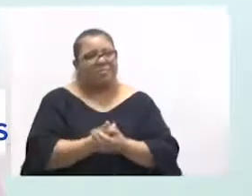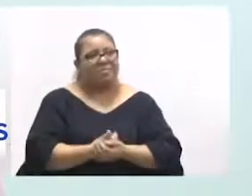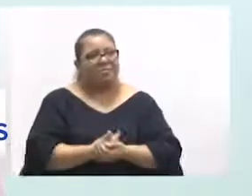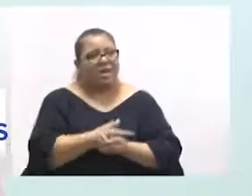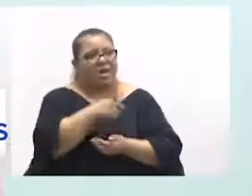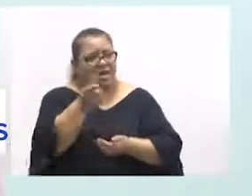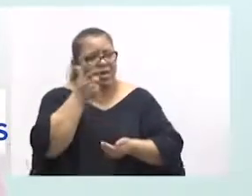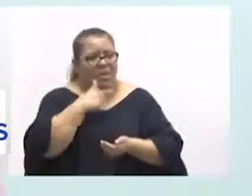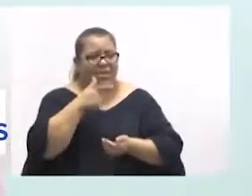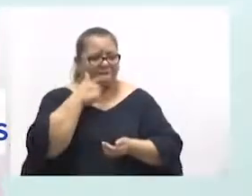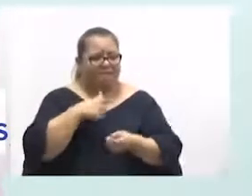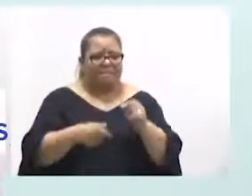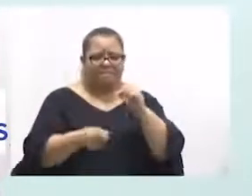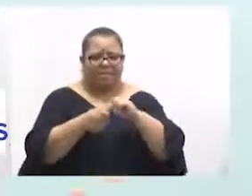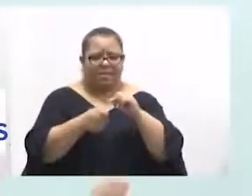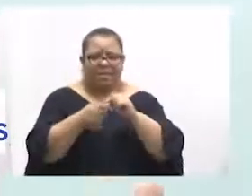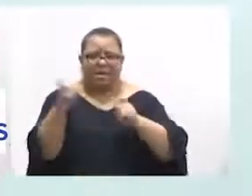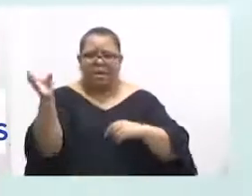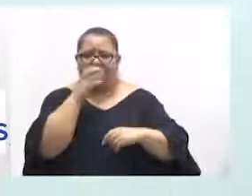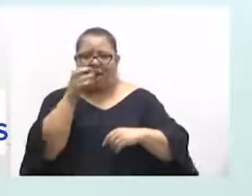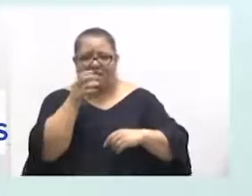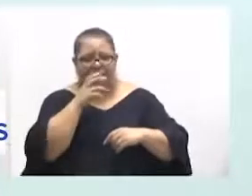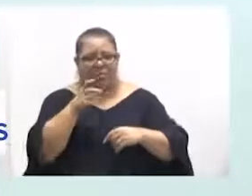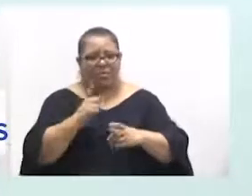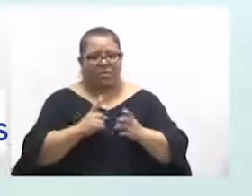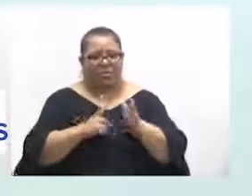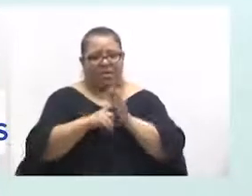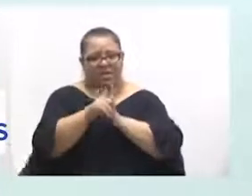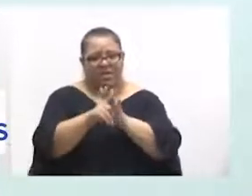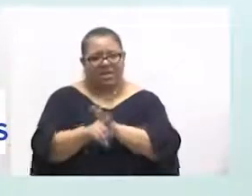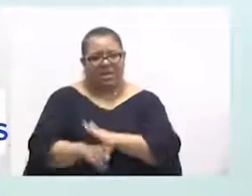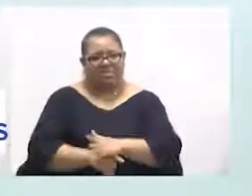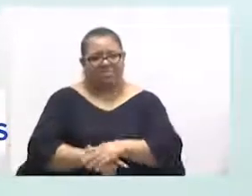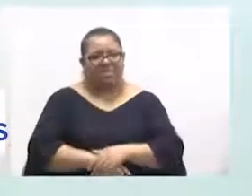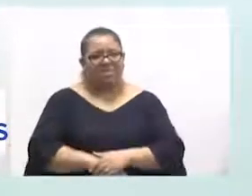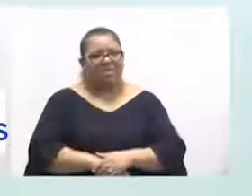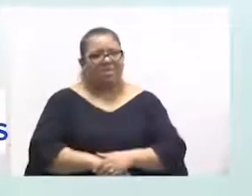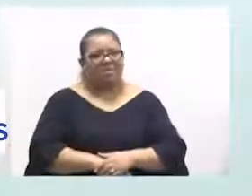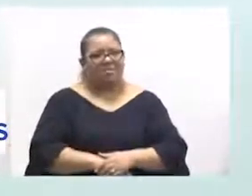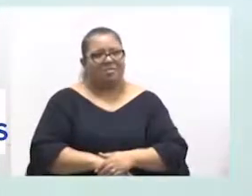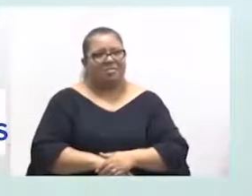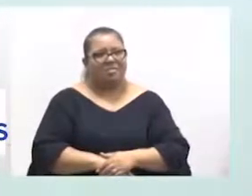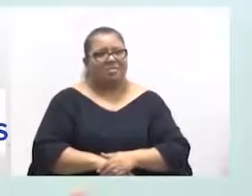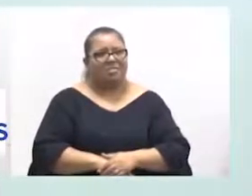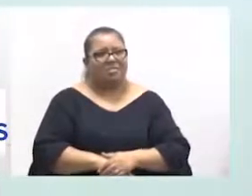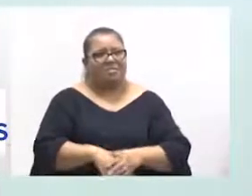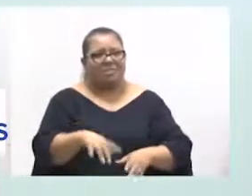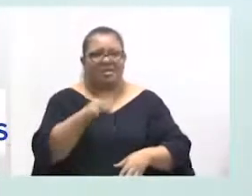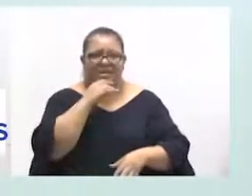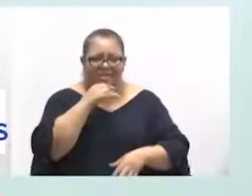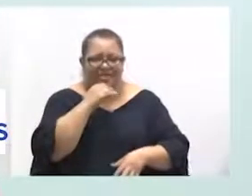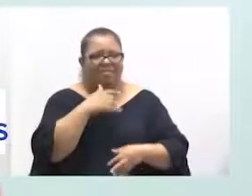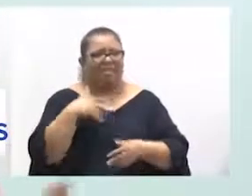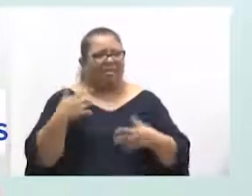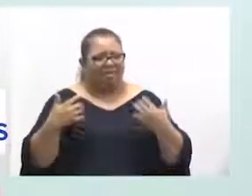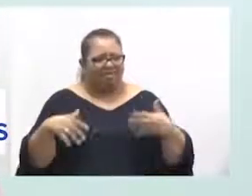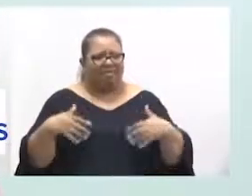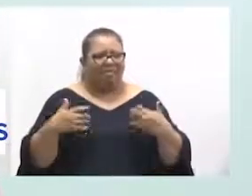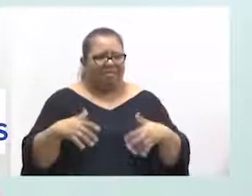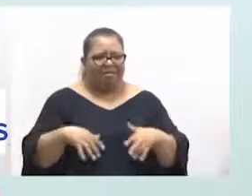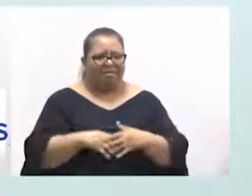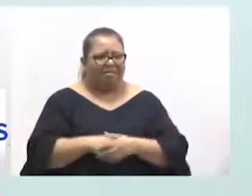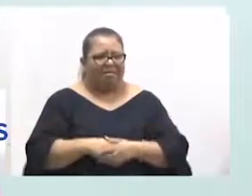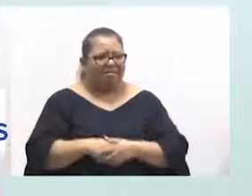consegue fazer mais rápido uma tomografia do que um raio X de tórax. Então, assim, é até uma coisa